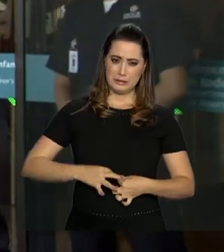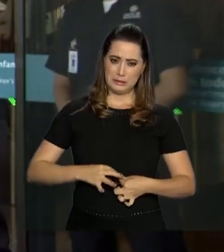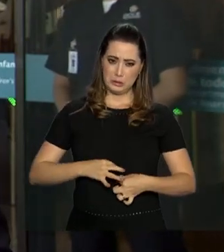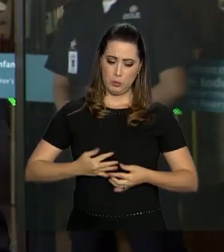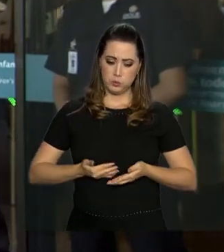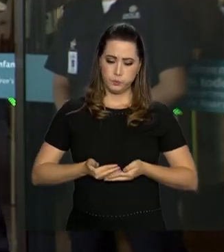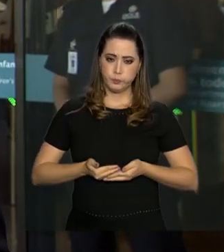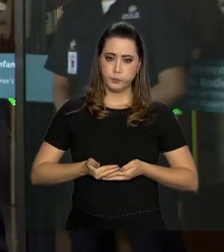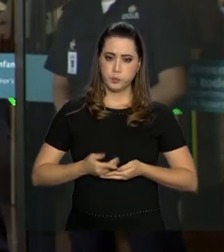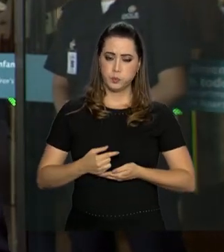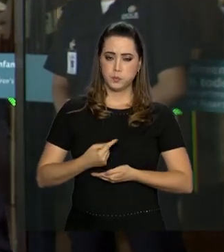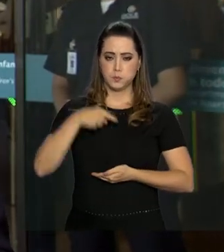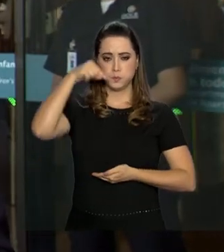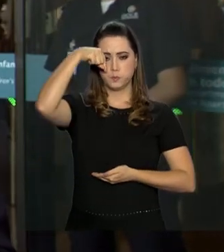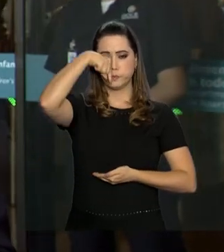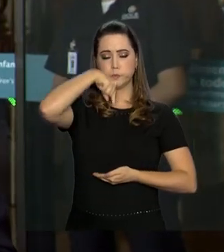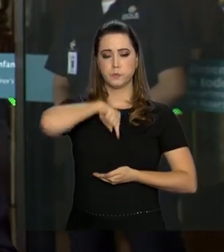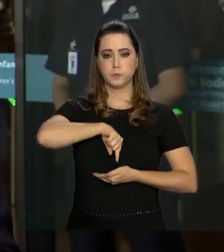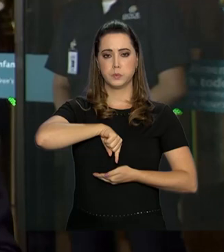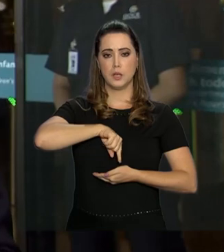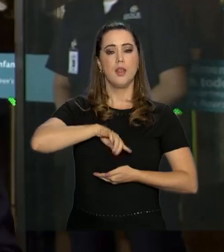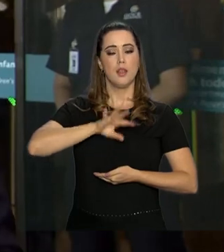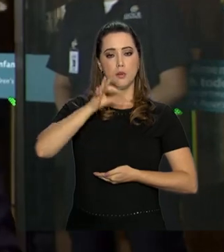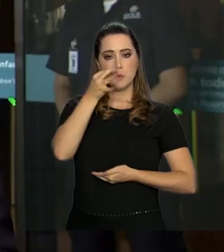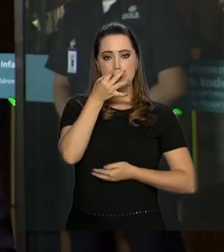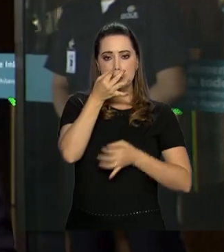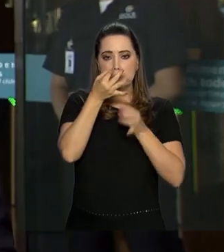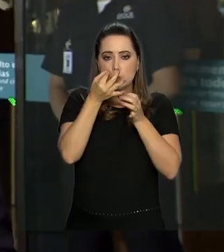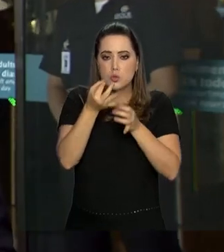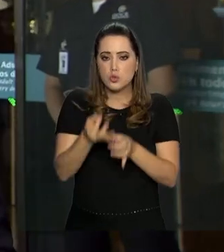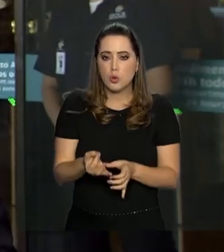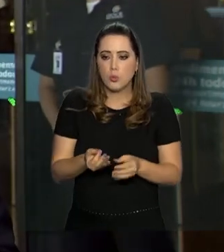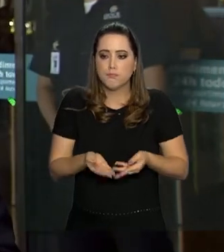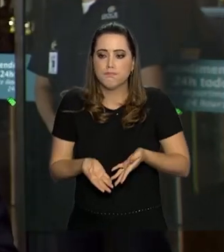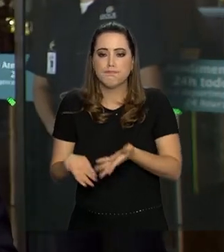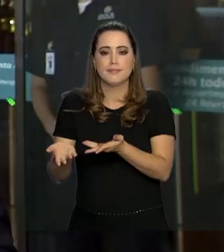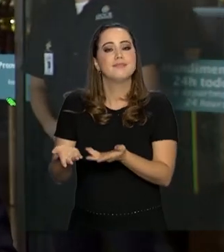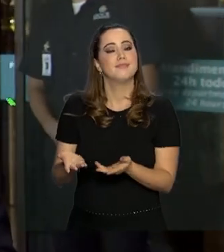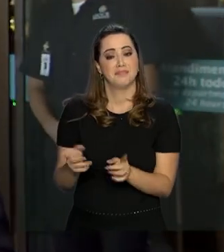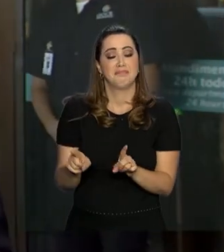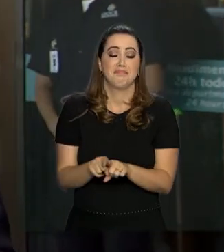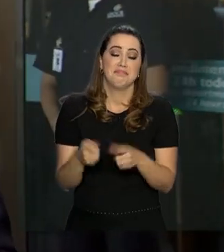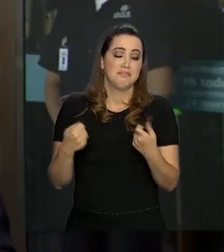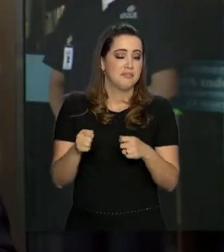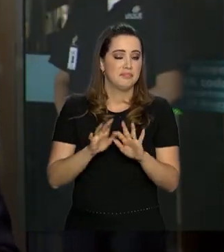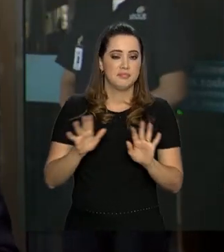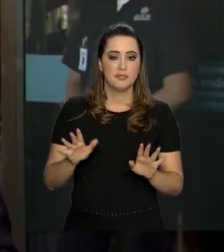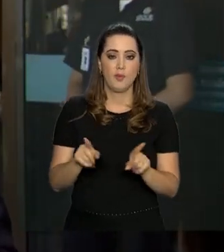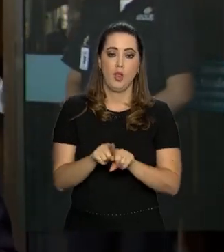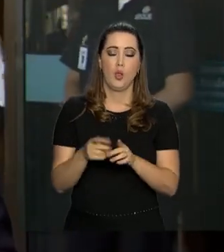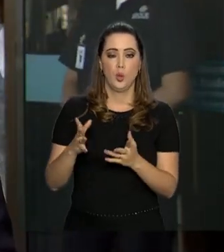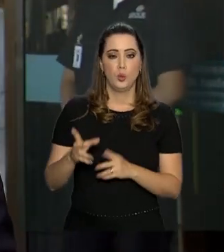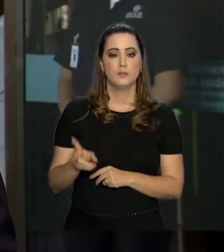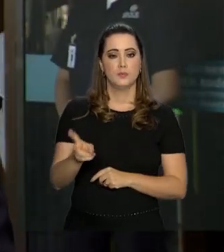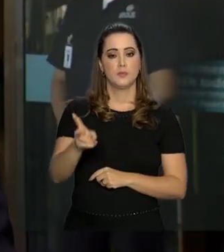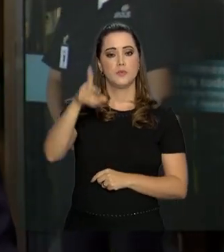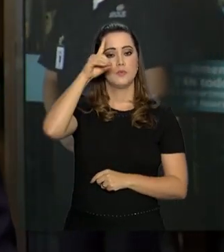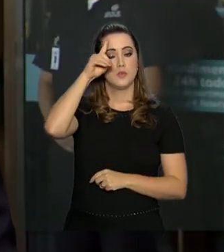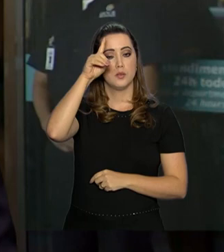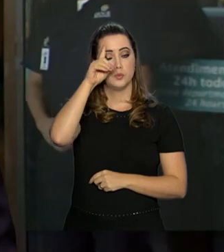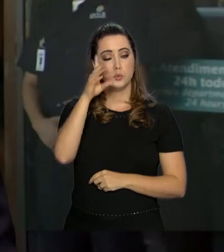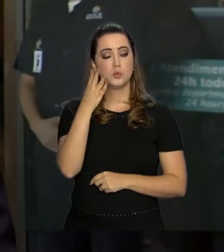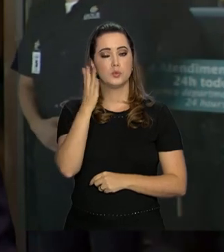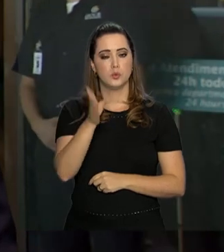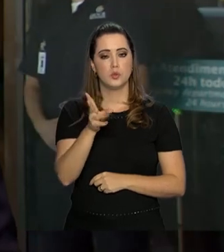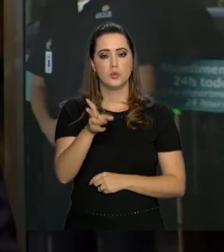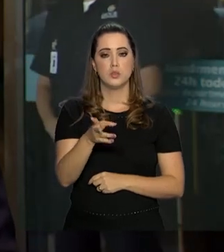do presidente para evitar náuseas. O presidente tem recebido diariamente dieta